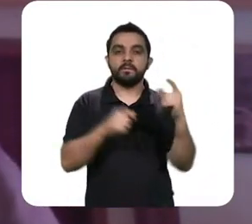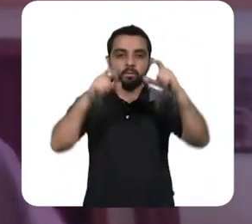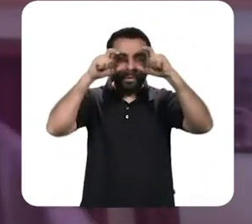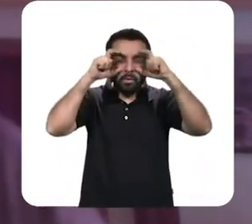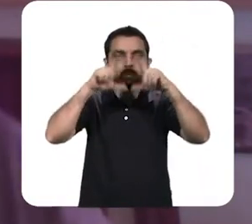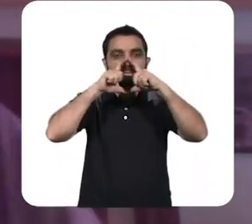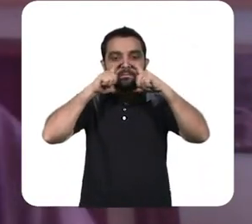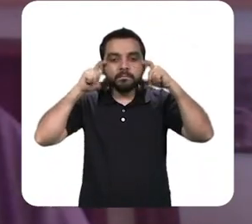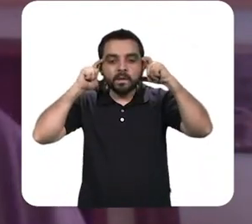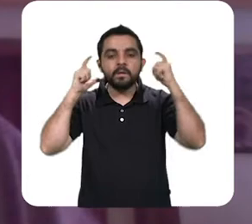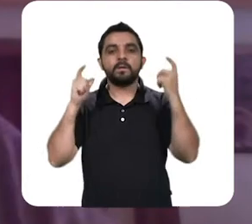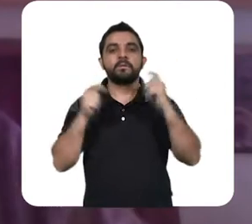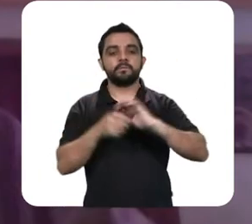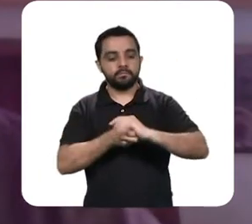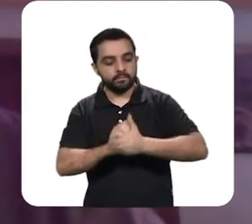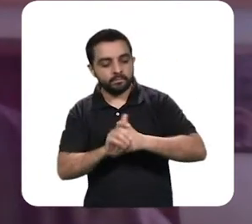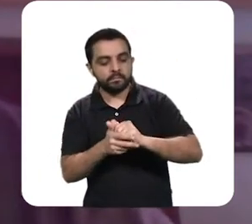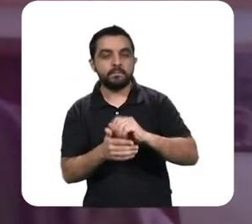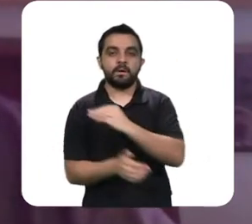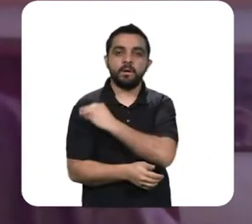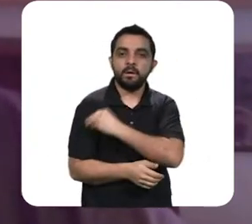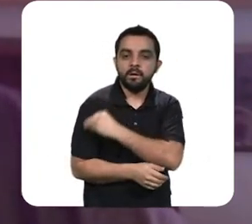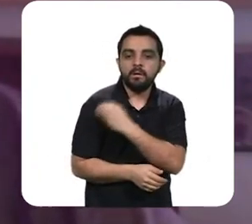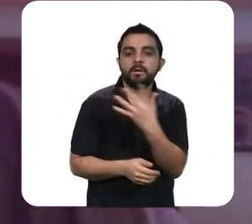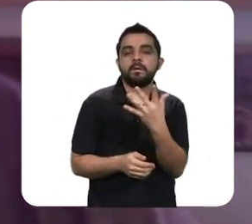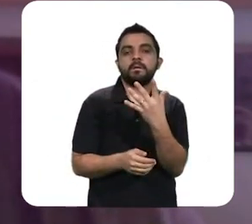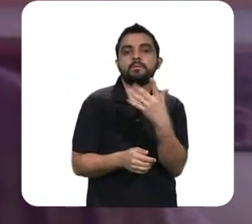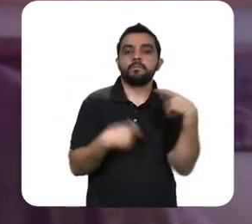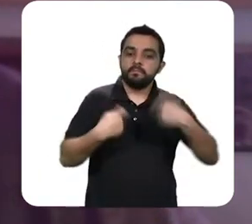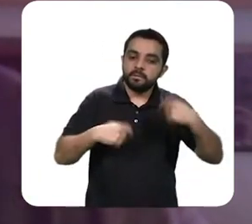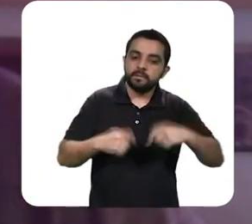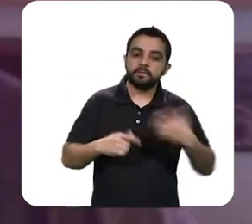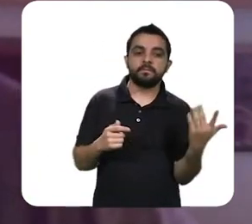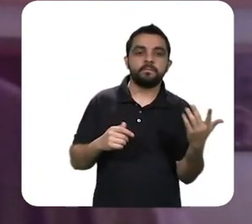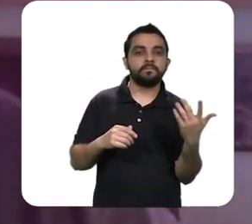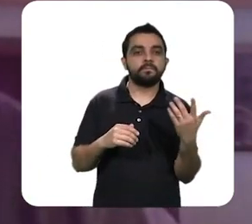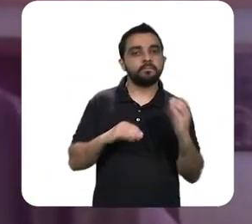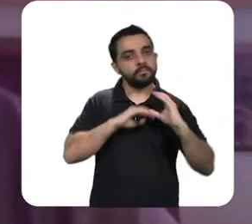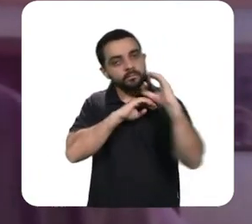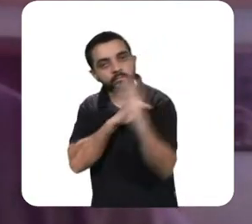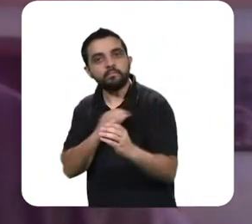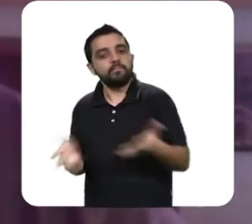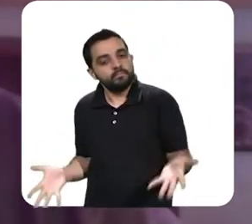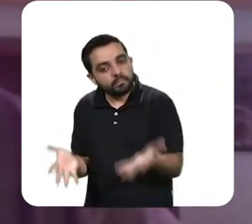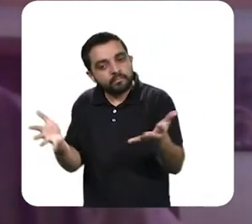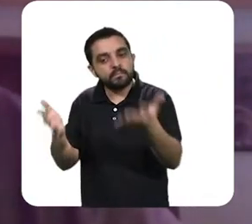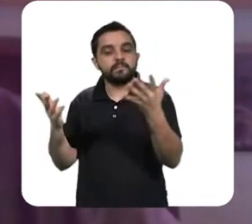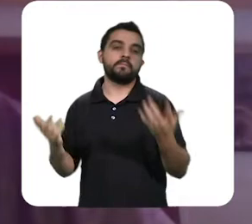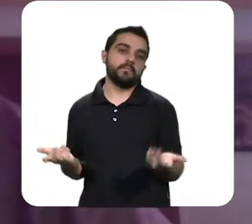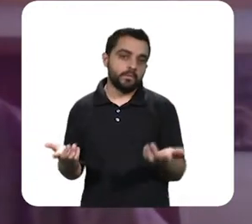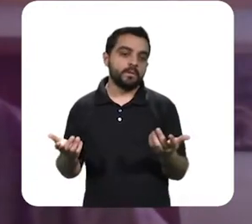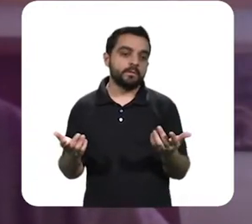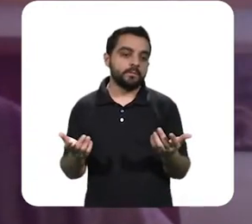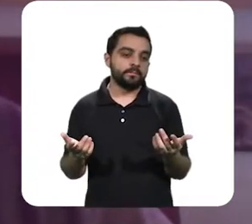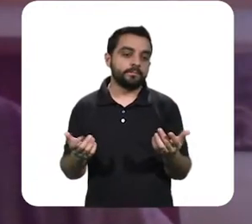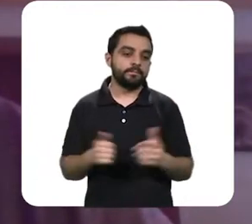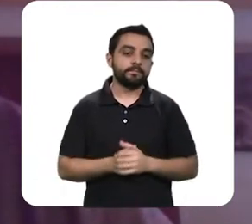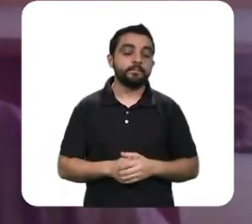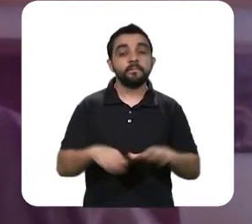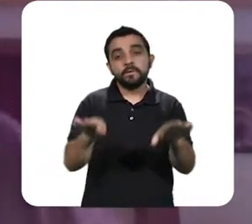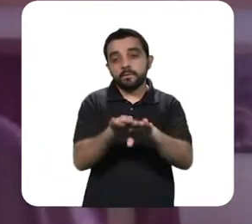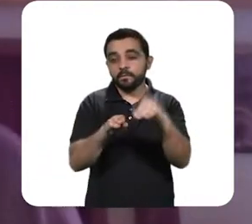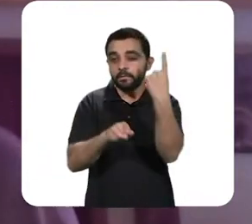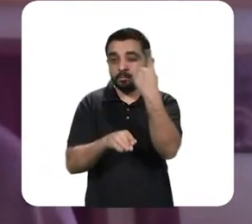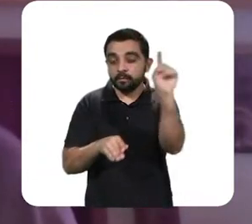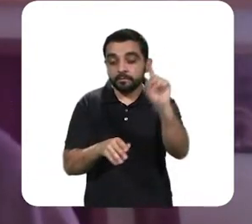ter que encontrar fontes para disponibilizar EPI em uma escala maciça de milhões ou dezenas de milhões de pessoas e para encerrar mesmo